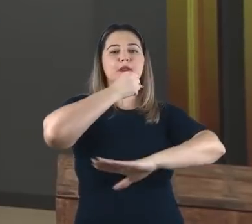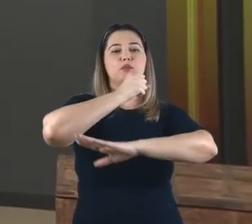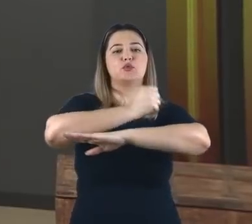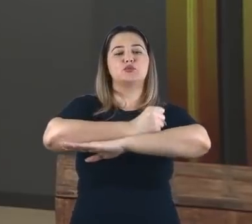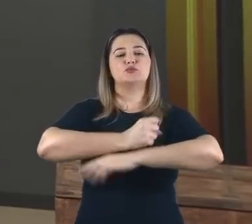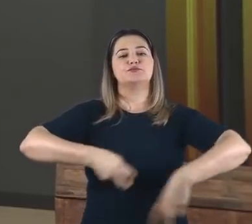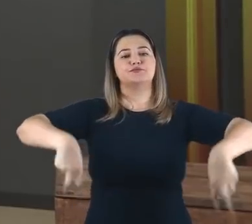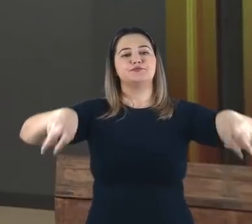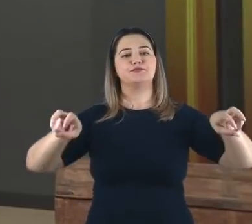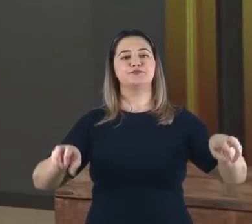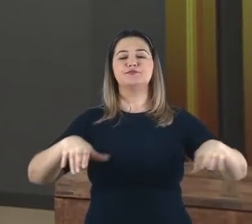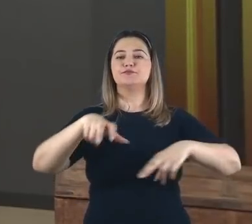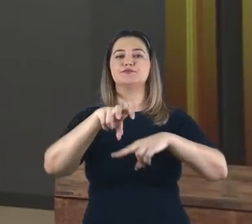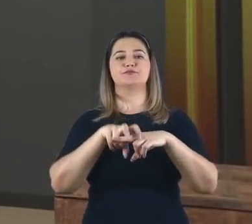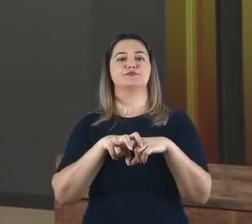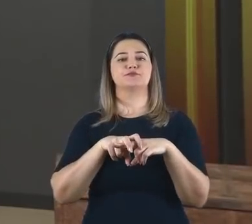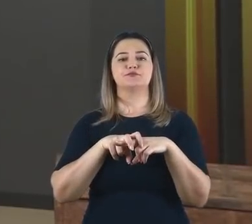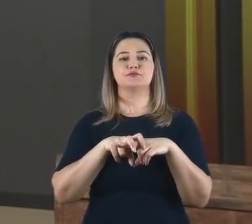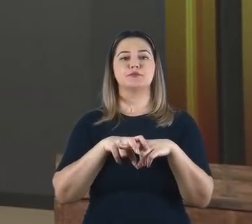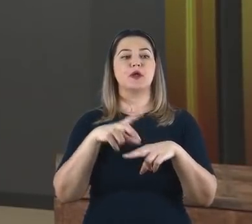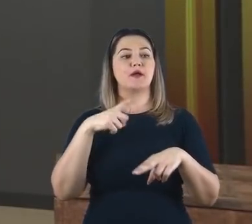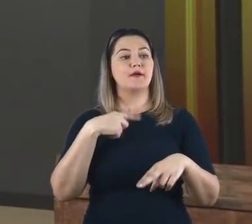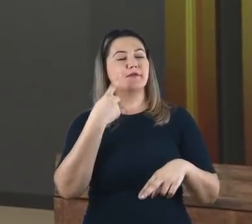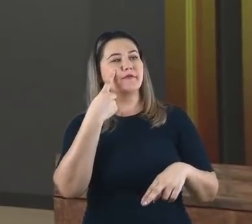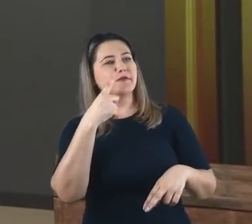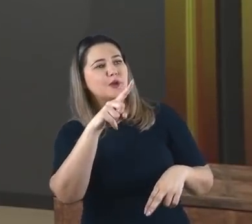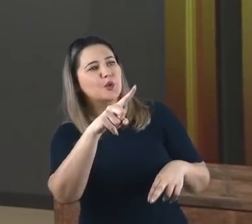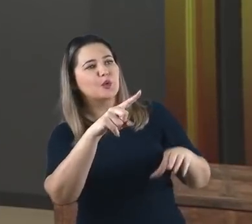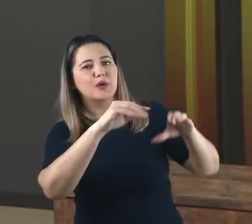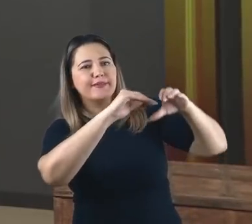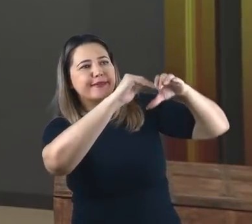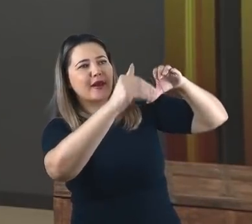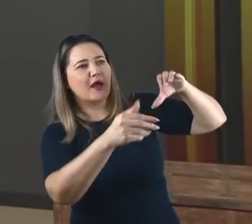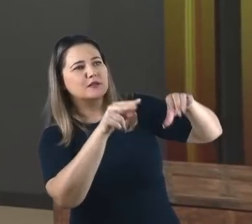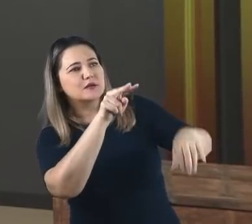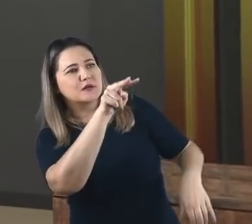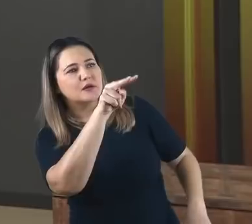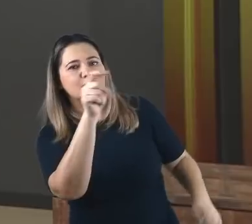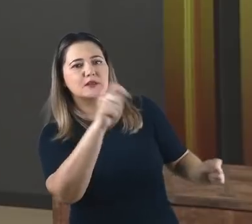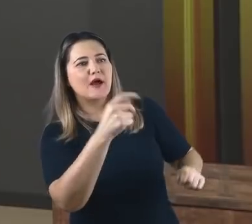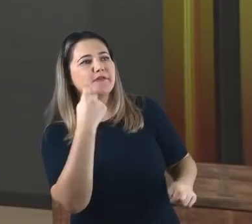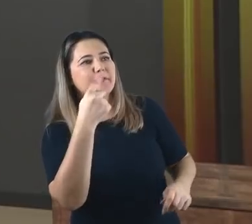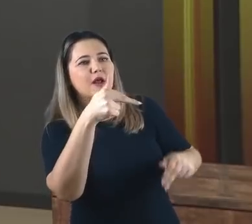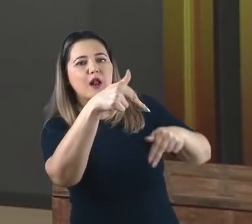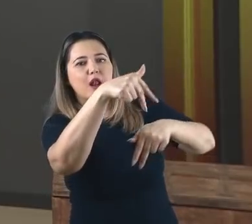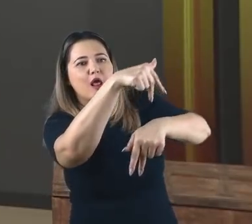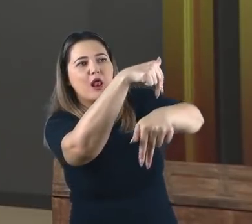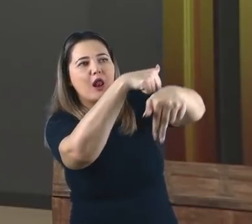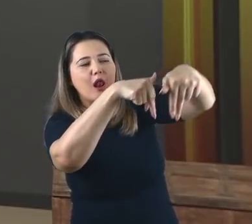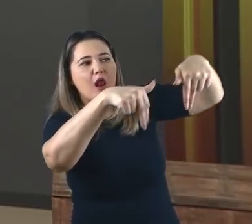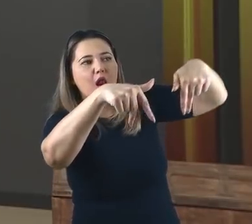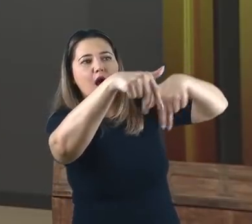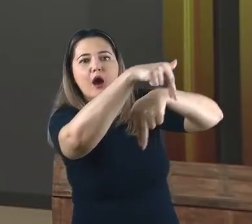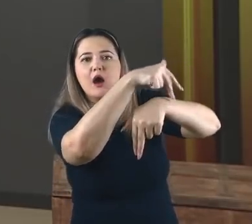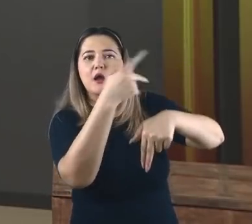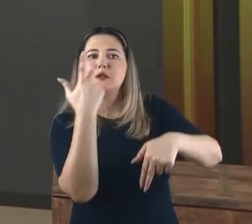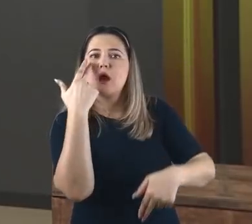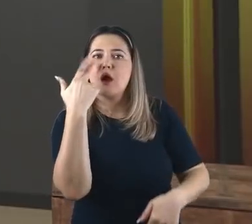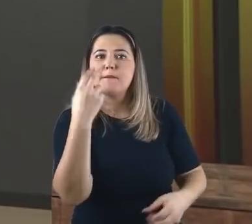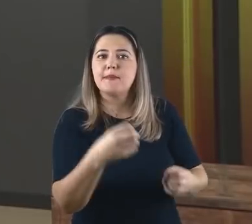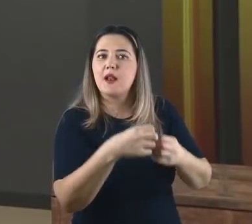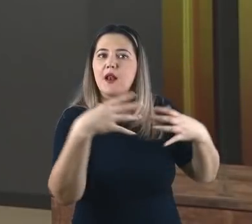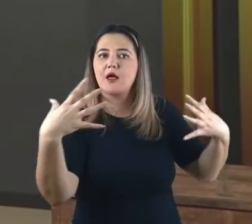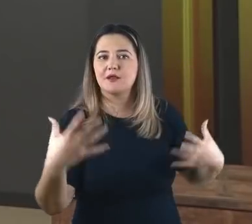fora por aquela entrada de baixo podia ver os jovens caminhando miraculosamente no meio das chamas